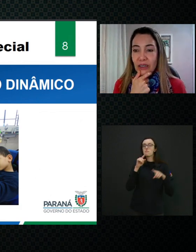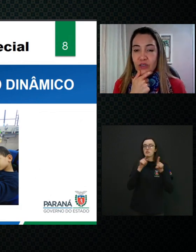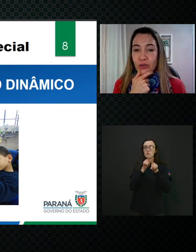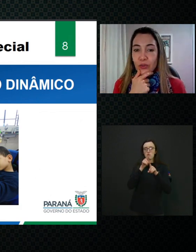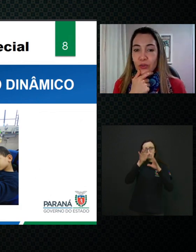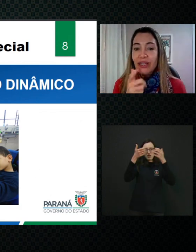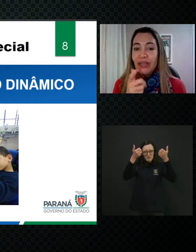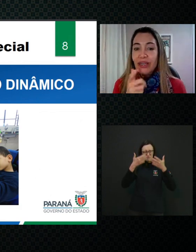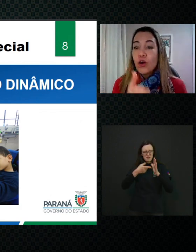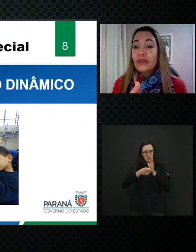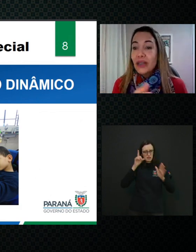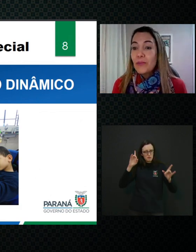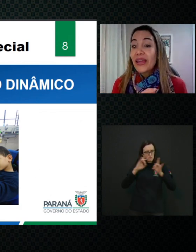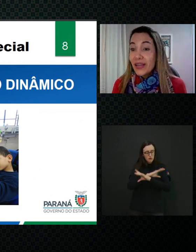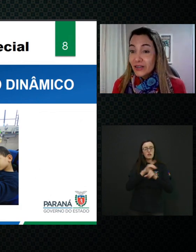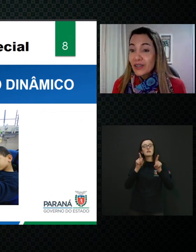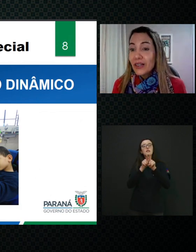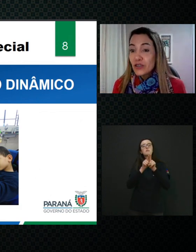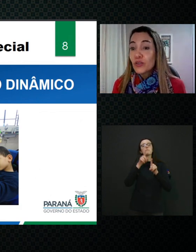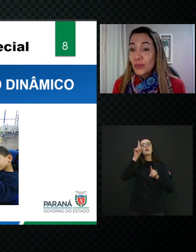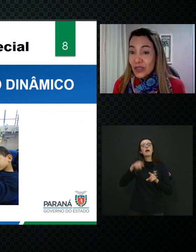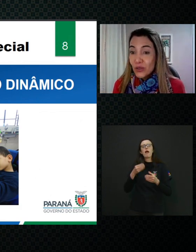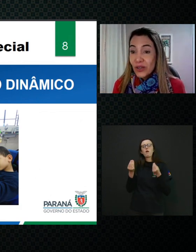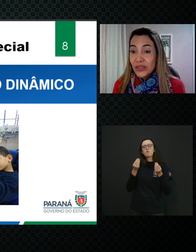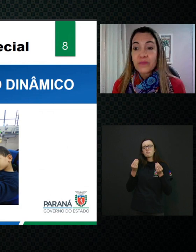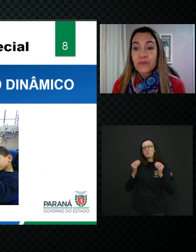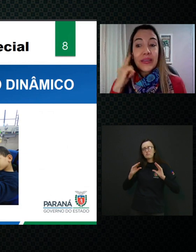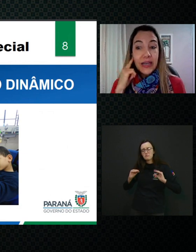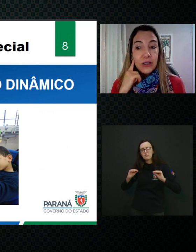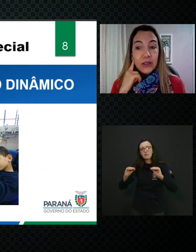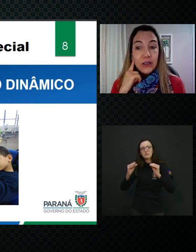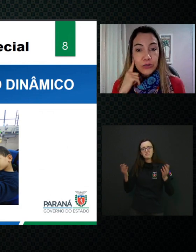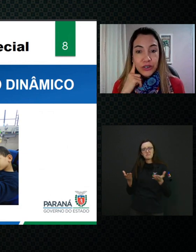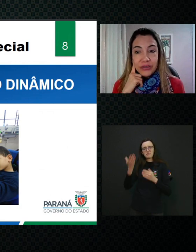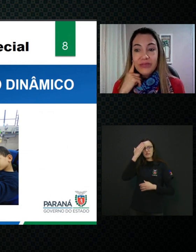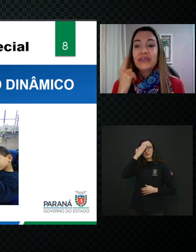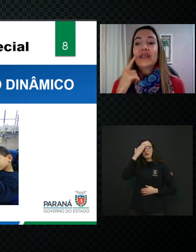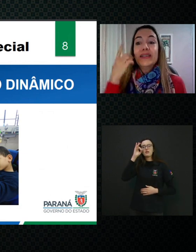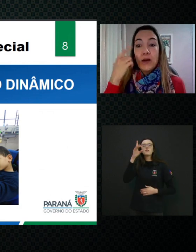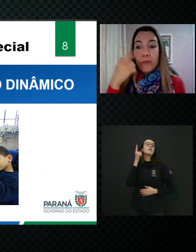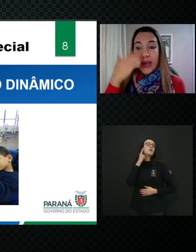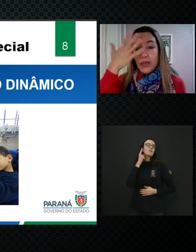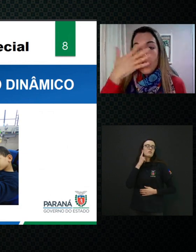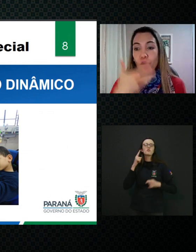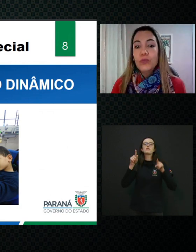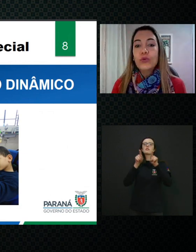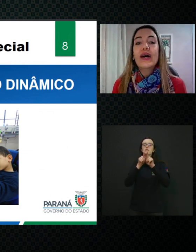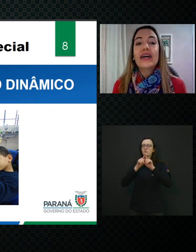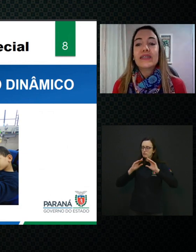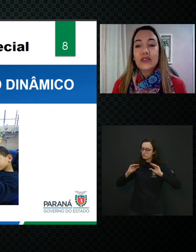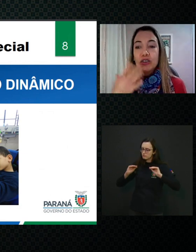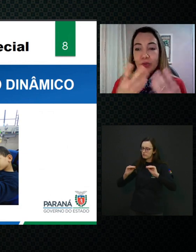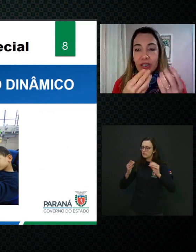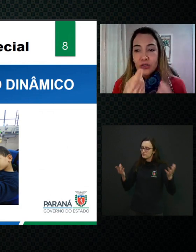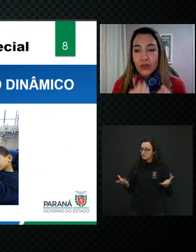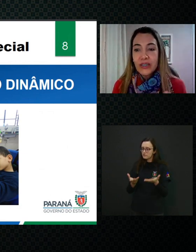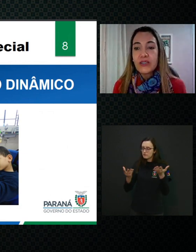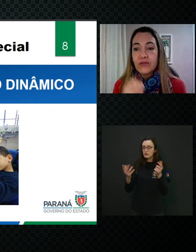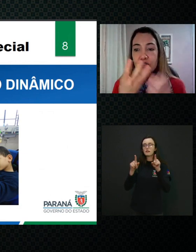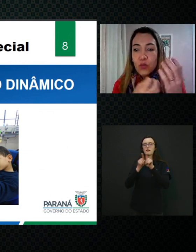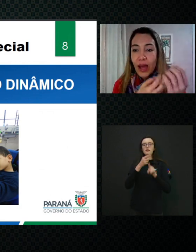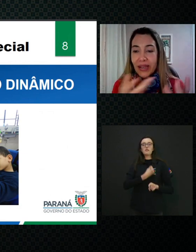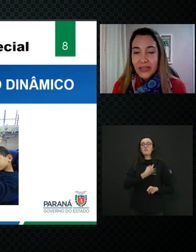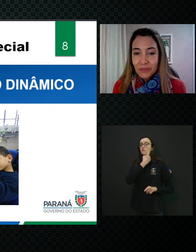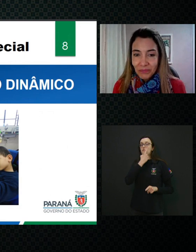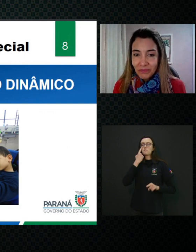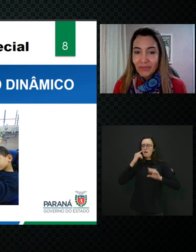como você mencionou, como também as estimulações, tanto auditivas, também como as estimulações